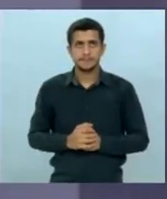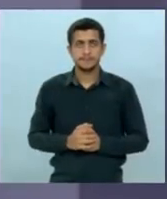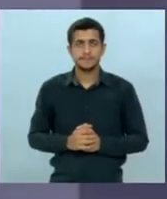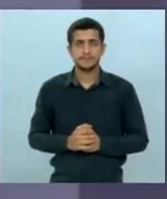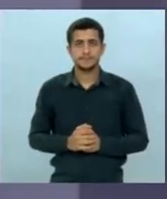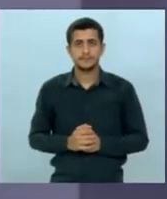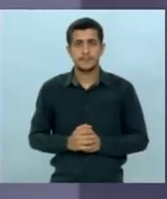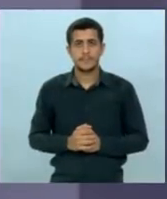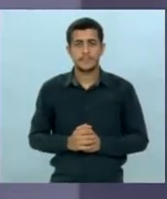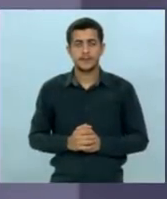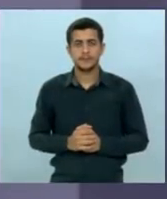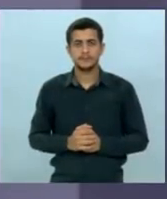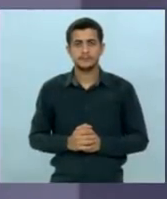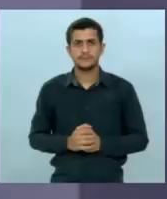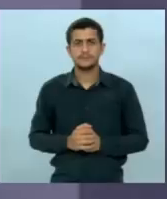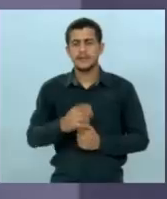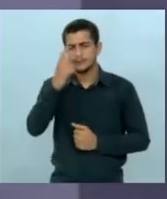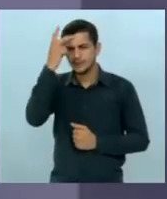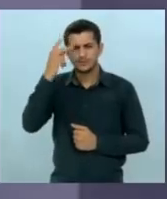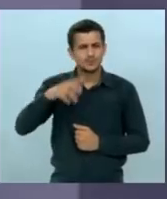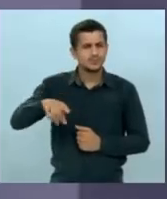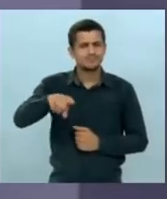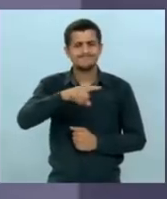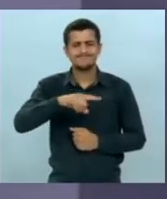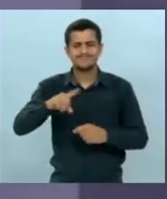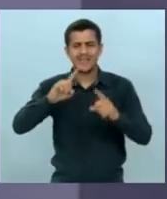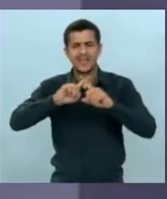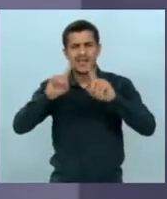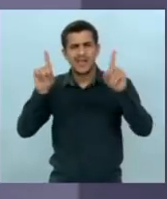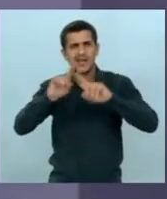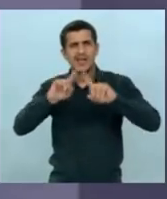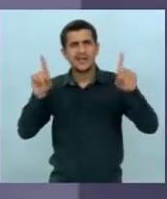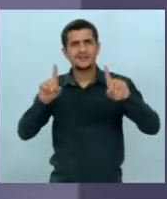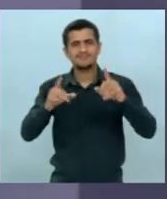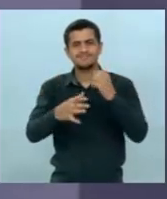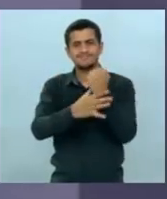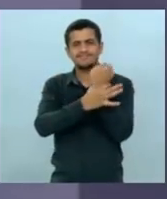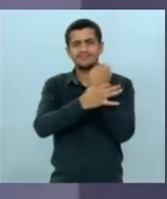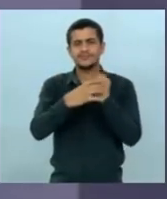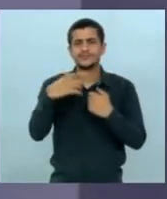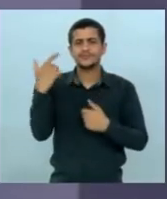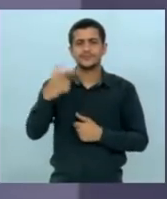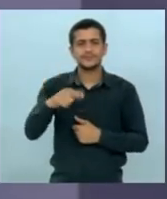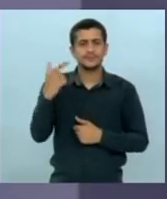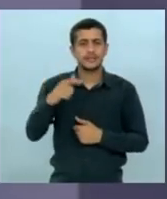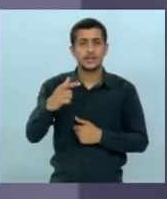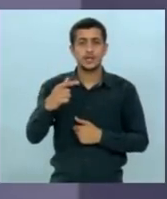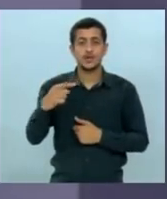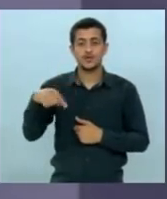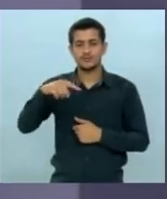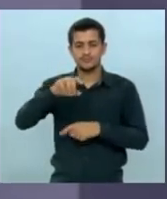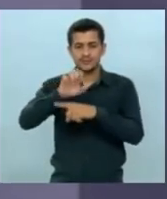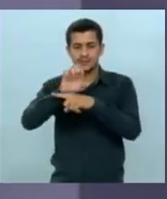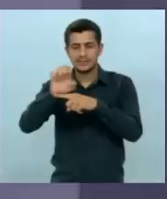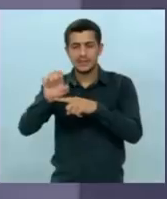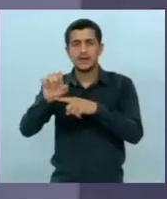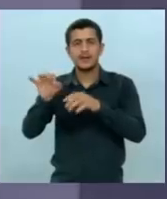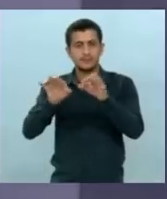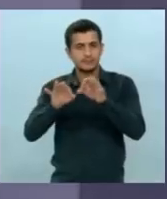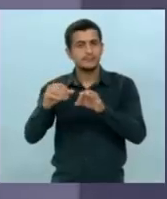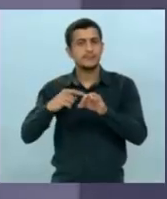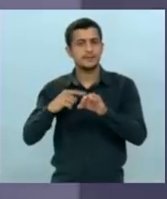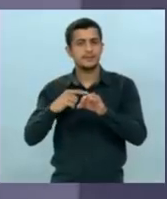todo mundo reclama não tem segurança pública e nosso Estado é estratégico a necessidade de segurança